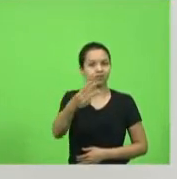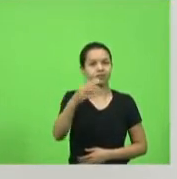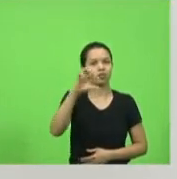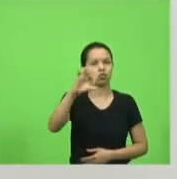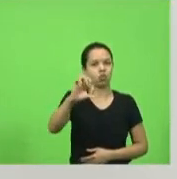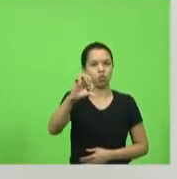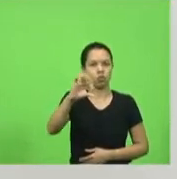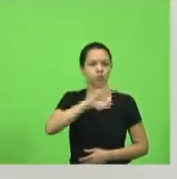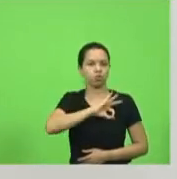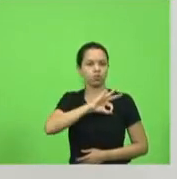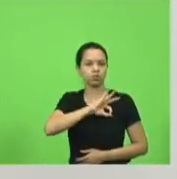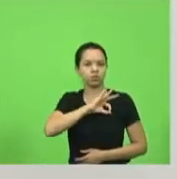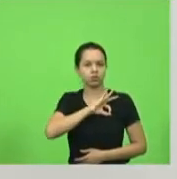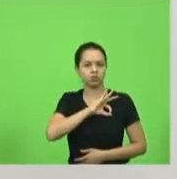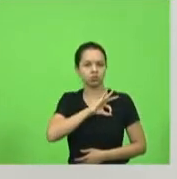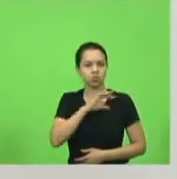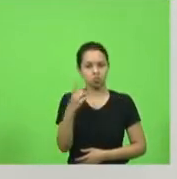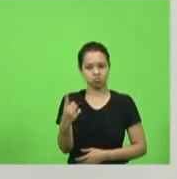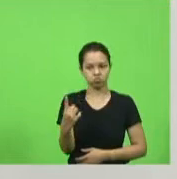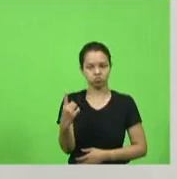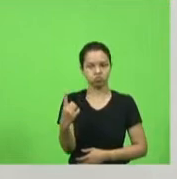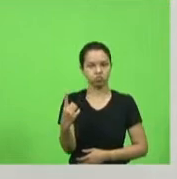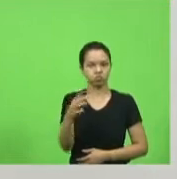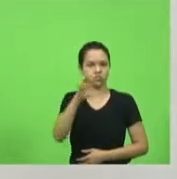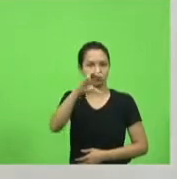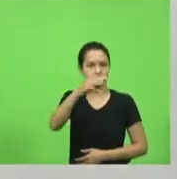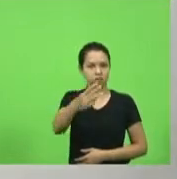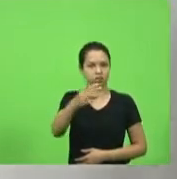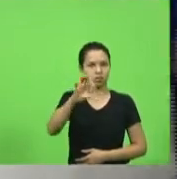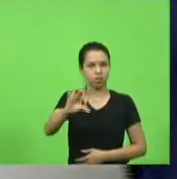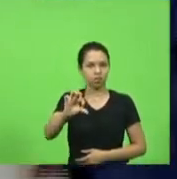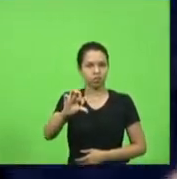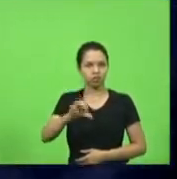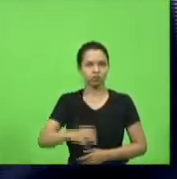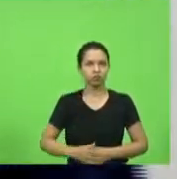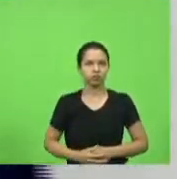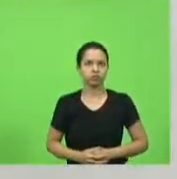39 policiais, um único batalhão, para o décimo batalhão.